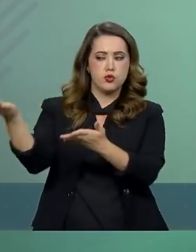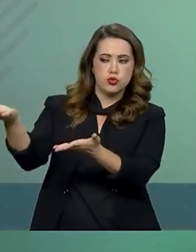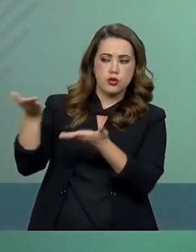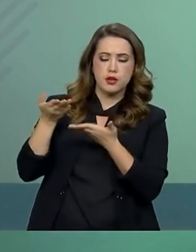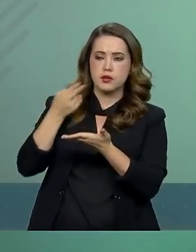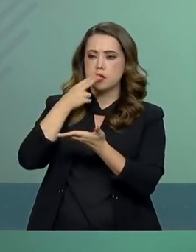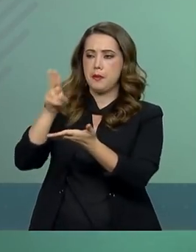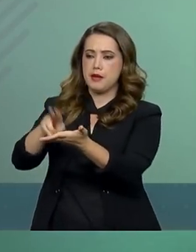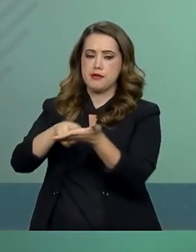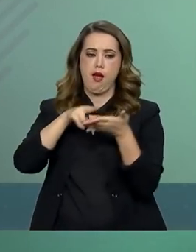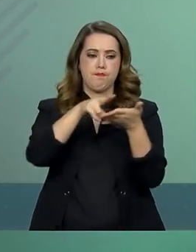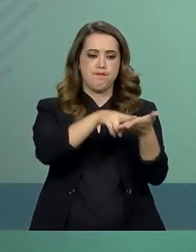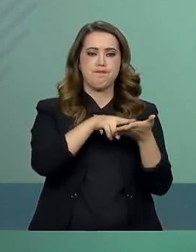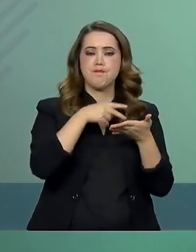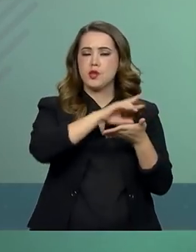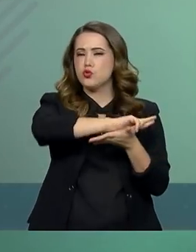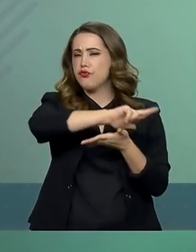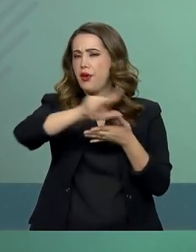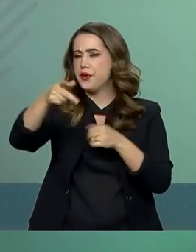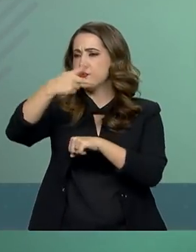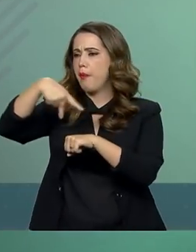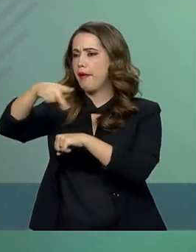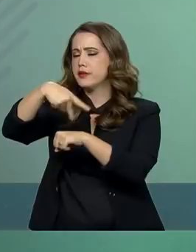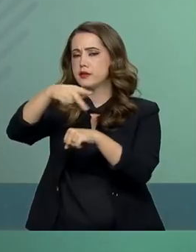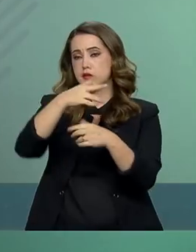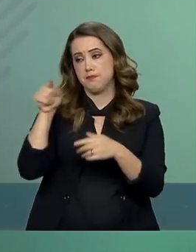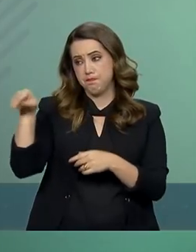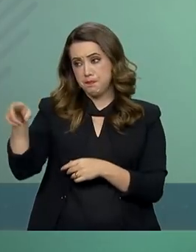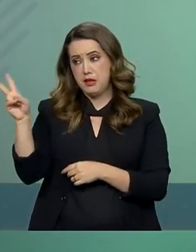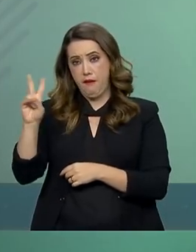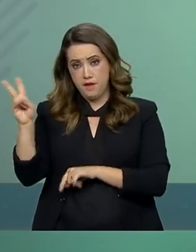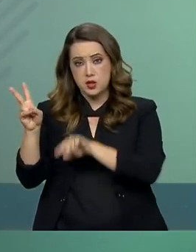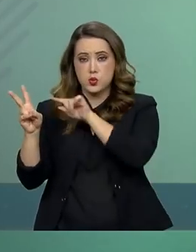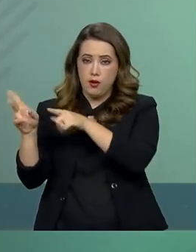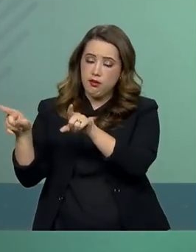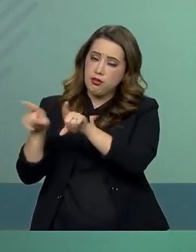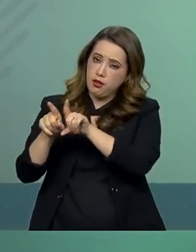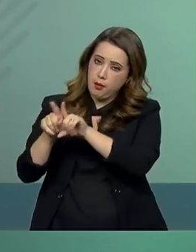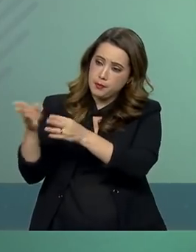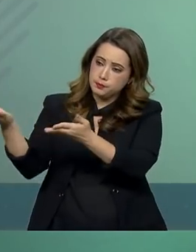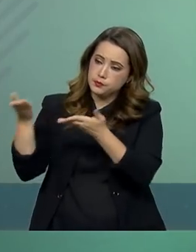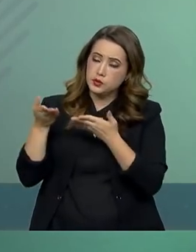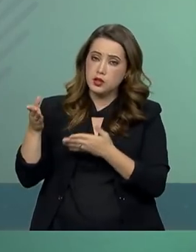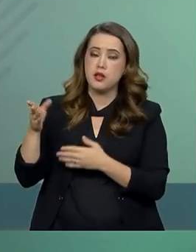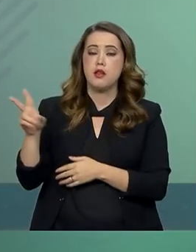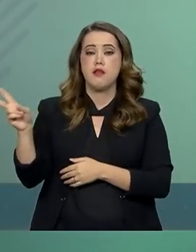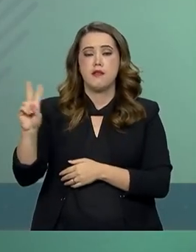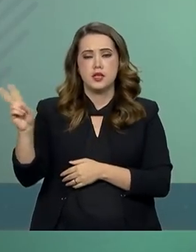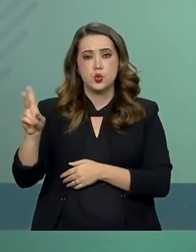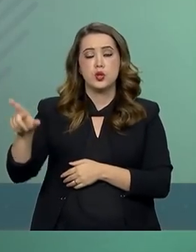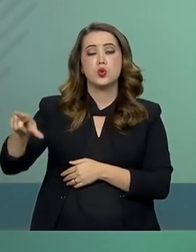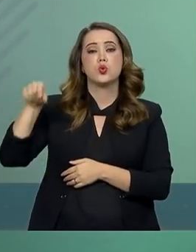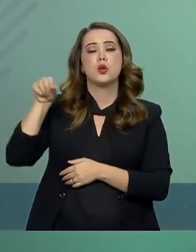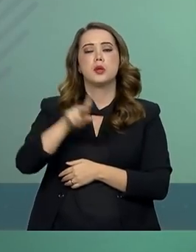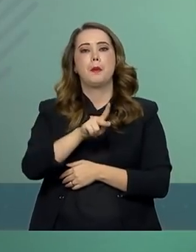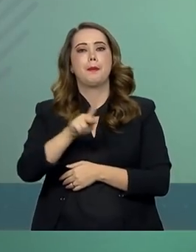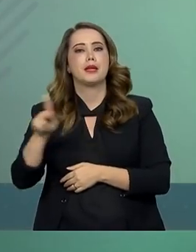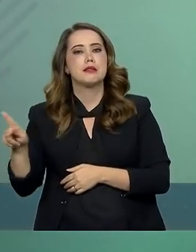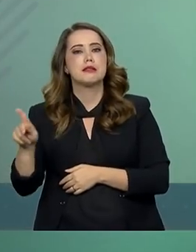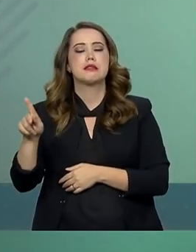receber as cartas credenciais da embaixadora designada pelo presidente da Venezuela